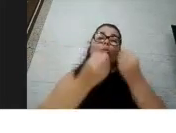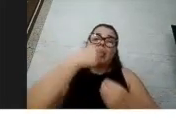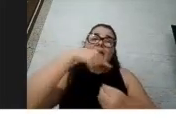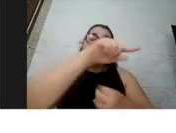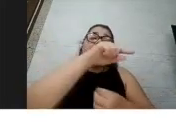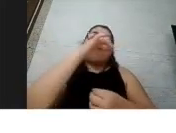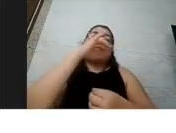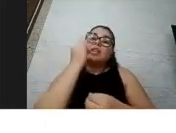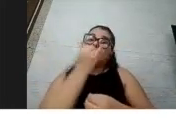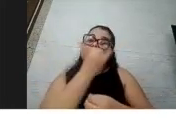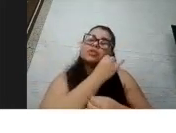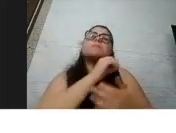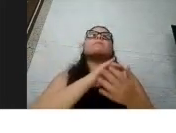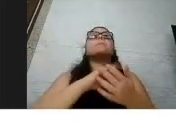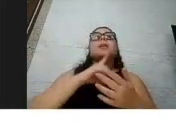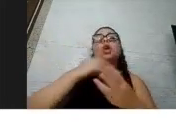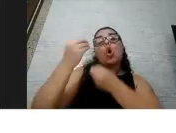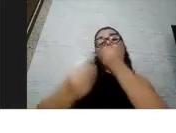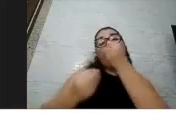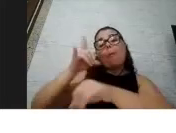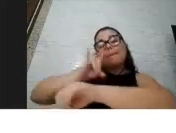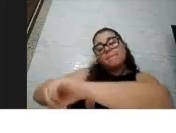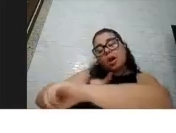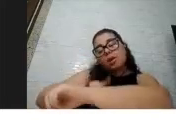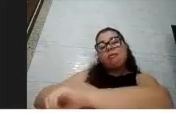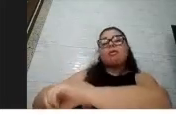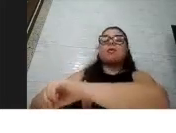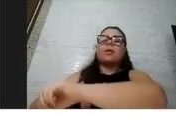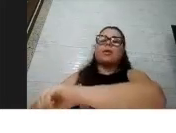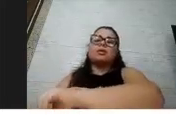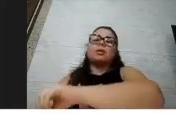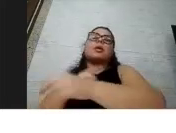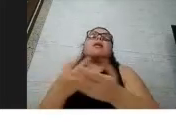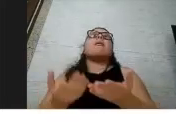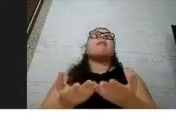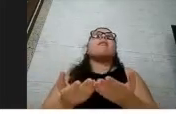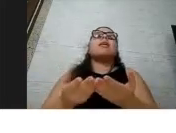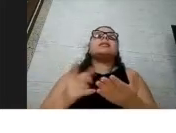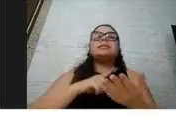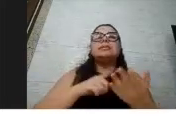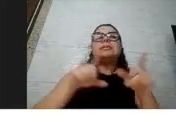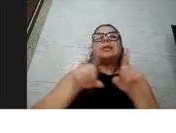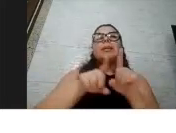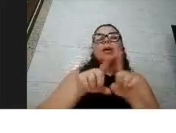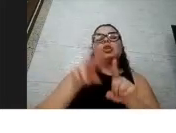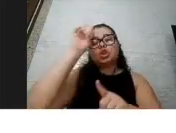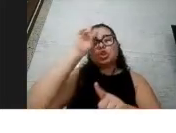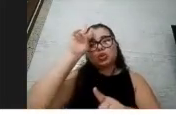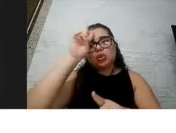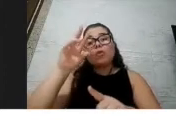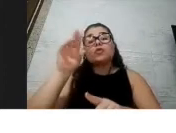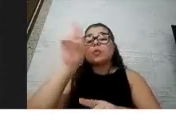histórias sociais sobre usar o banheiro, xixi, cocô, tirar a fralda, a gente tem histórias sociais sobre o uso da